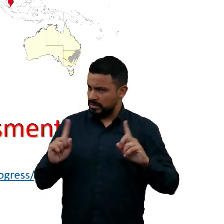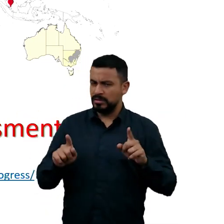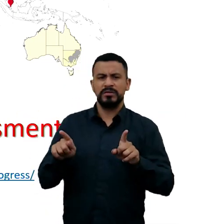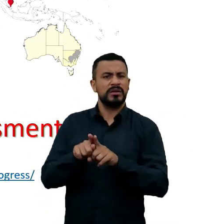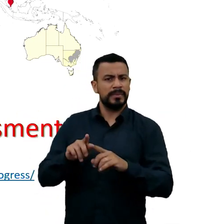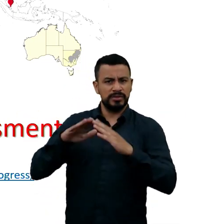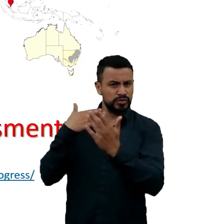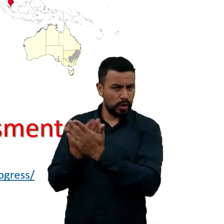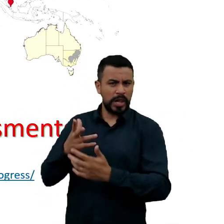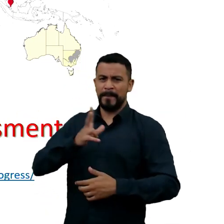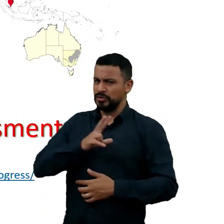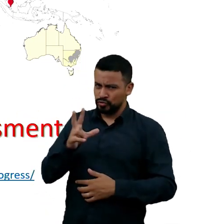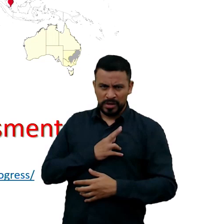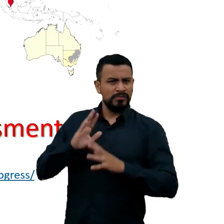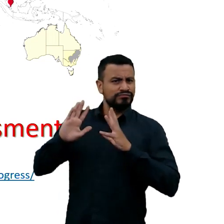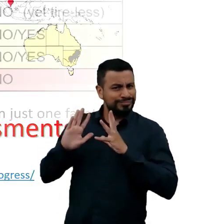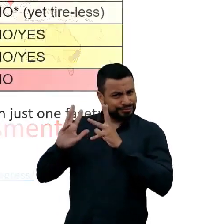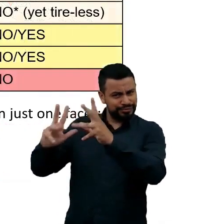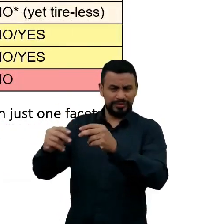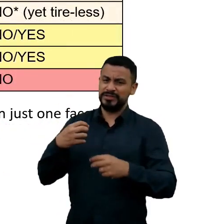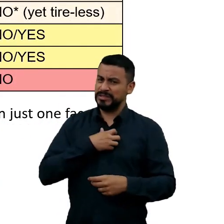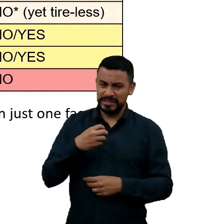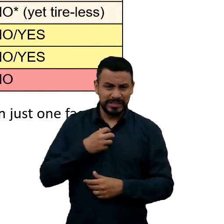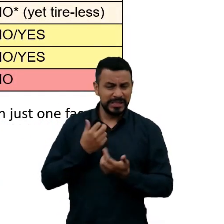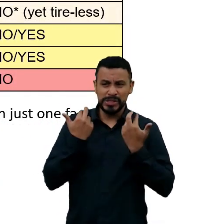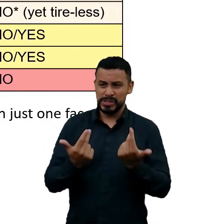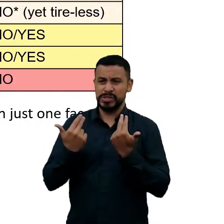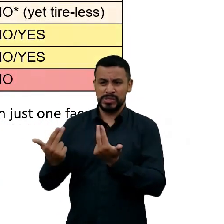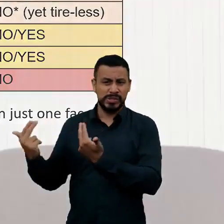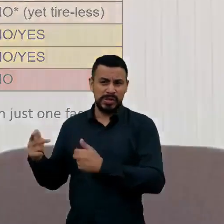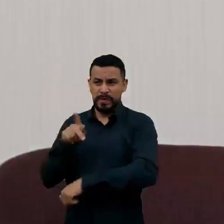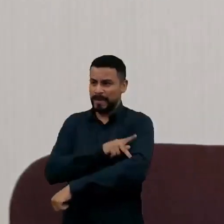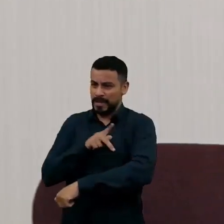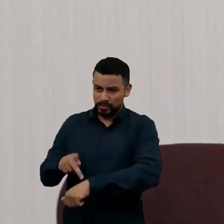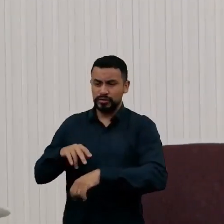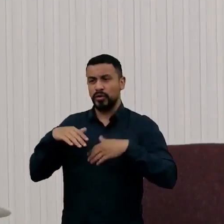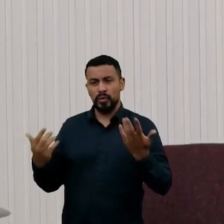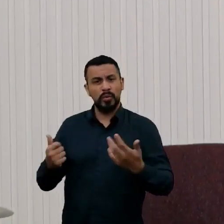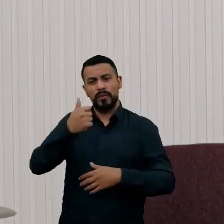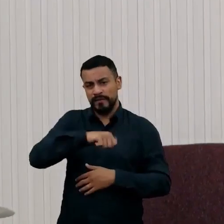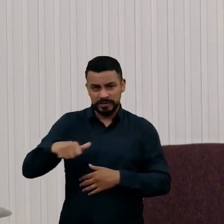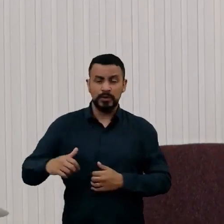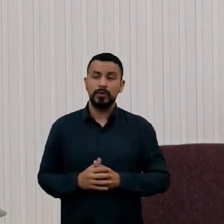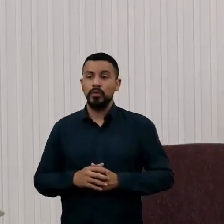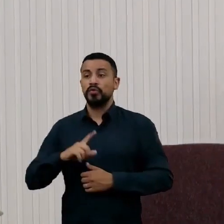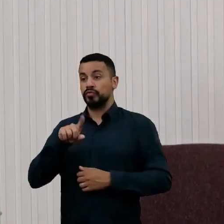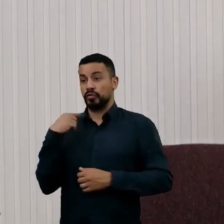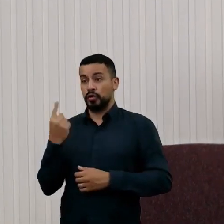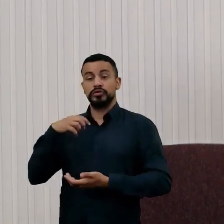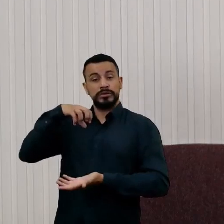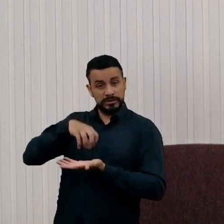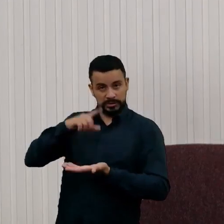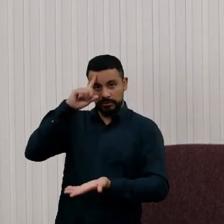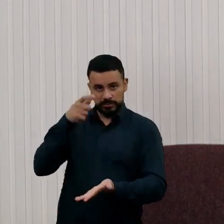privadas, ou seja, todos, ninguém ofereceu isso. Pedagogia, avaliação, o nosso centro decidiu fazer isso, mas é